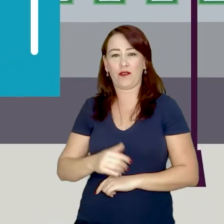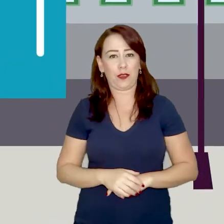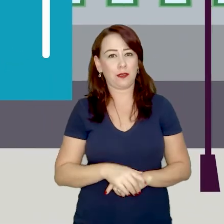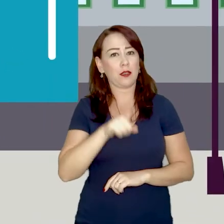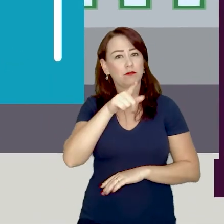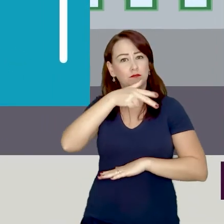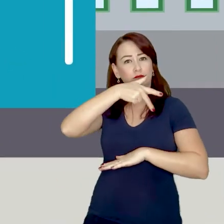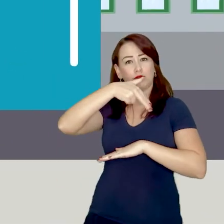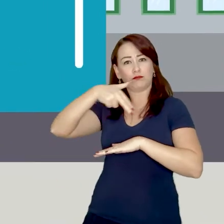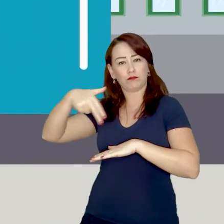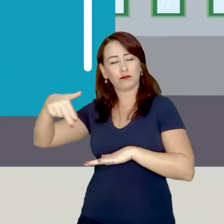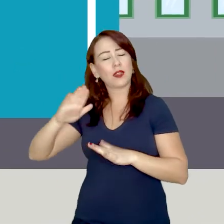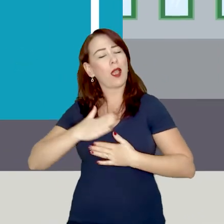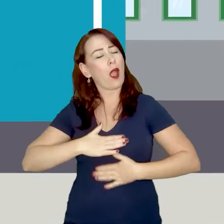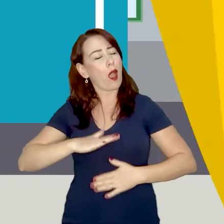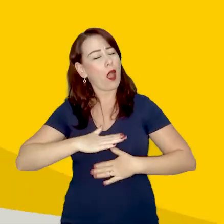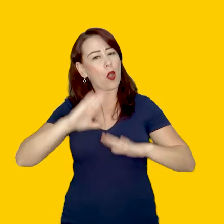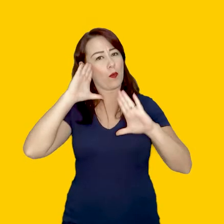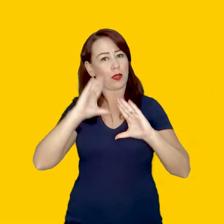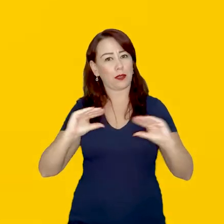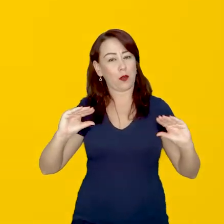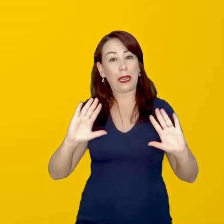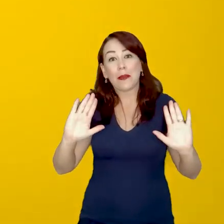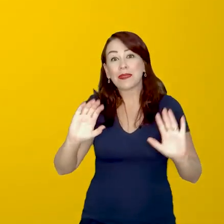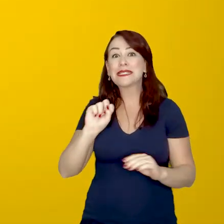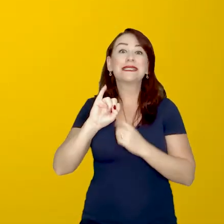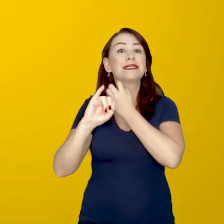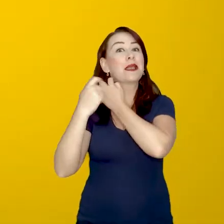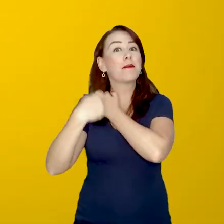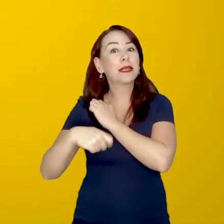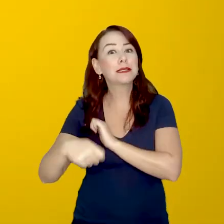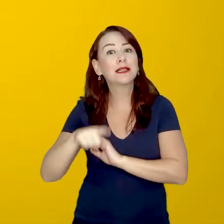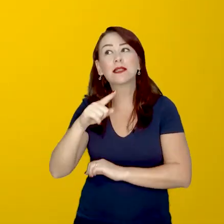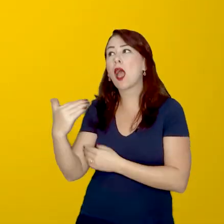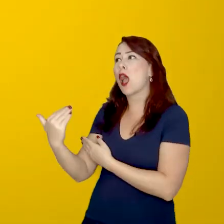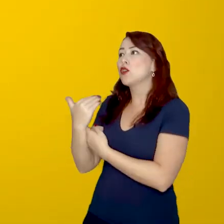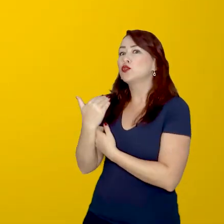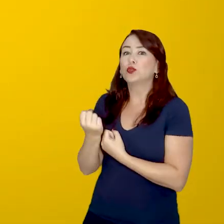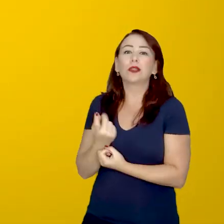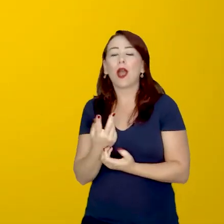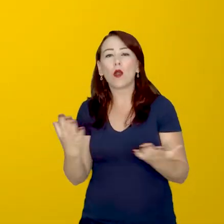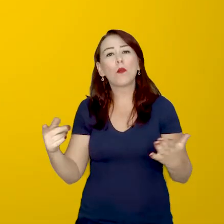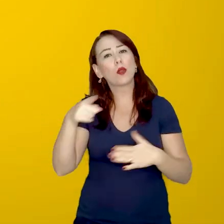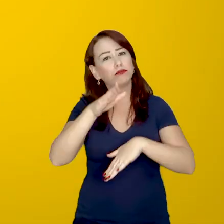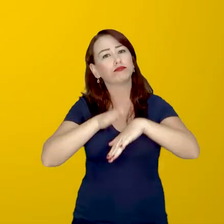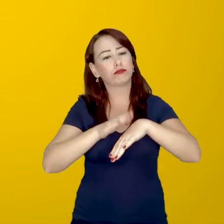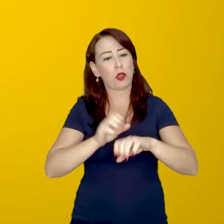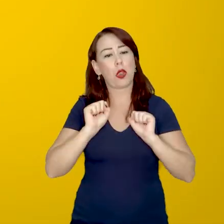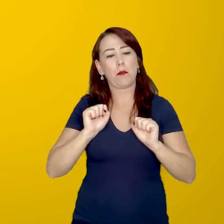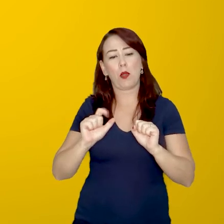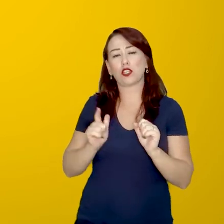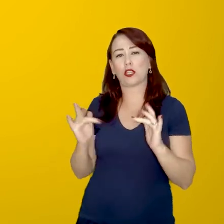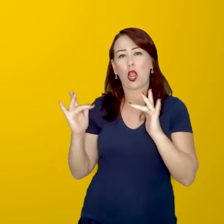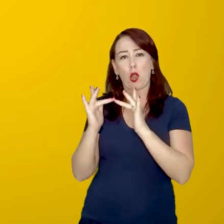Dirija-se até ele de forma tranquila. Caso seja necessário solicitar ajuda, você mesmo pode fazer isso